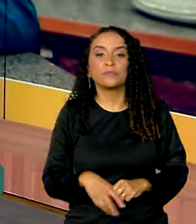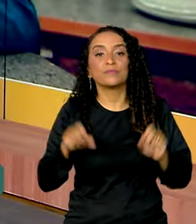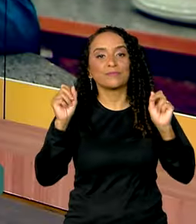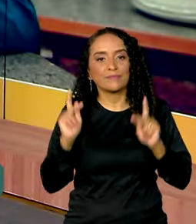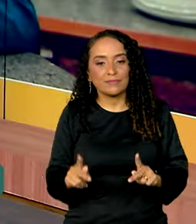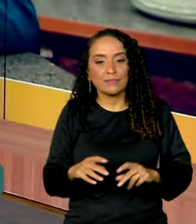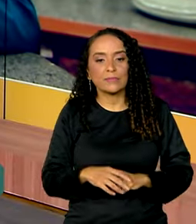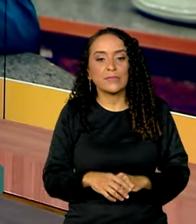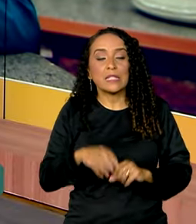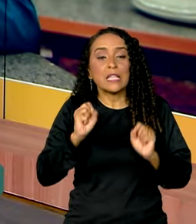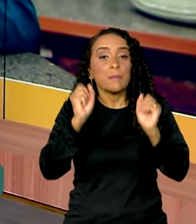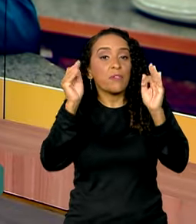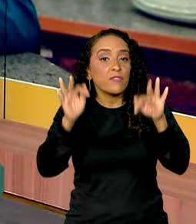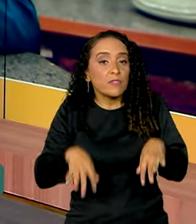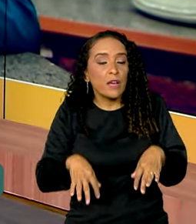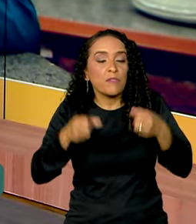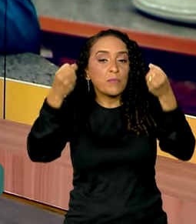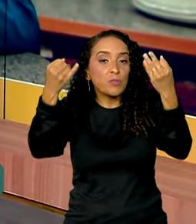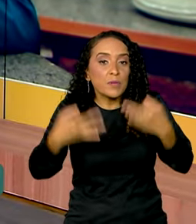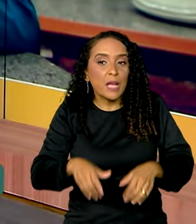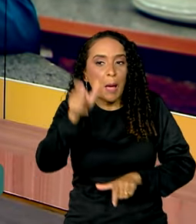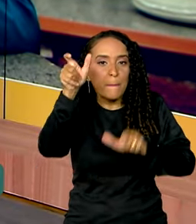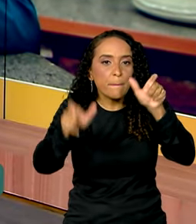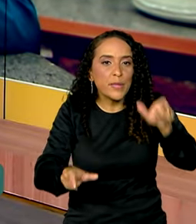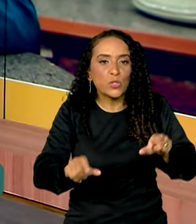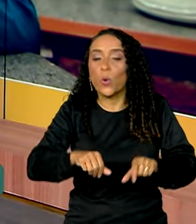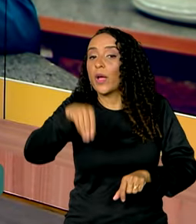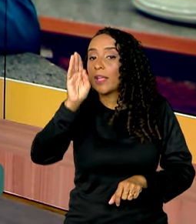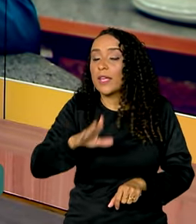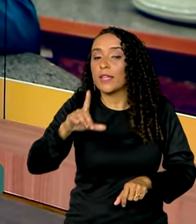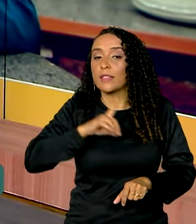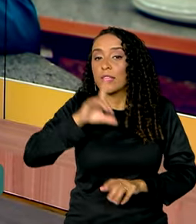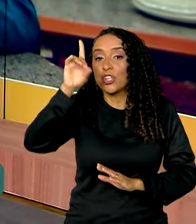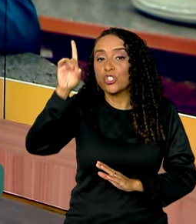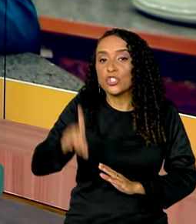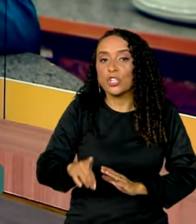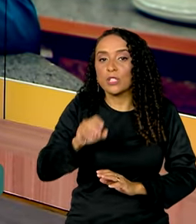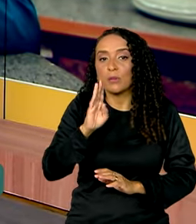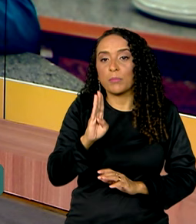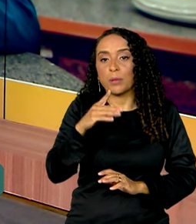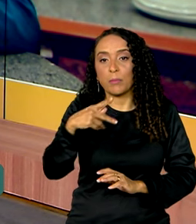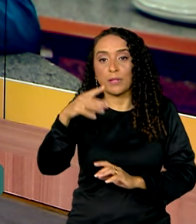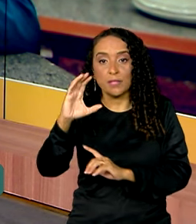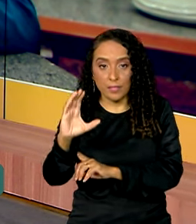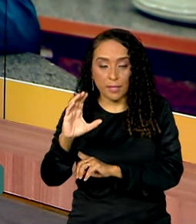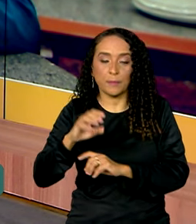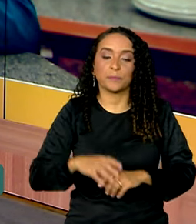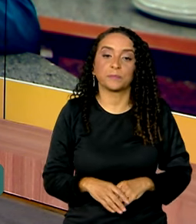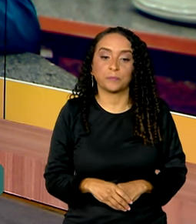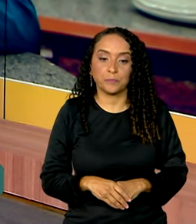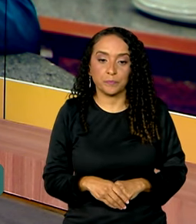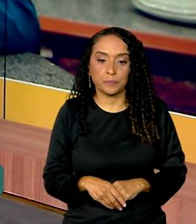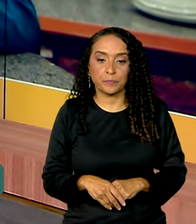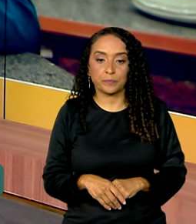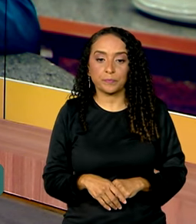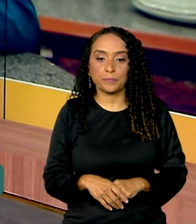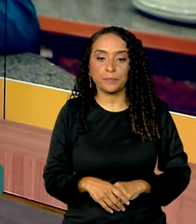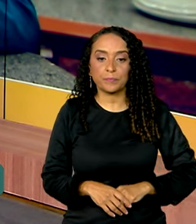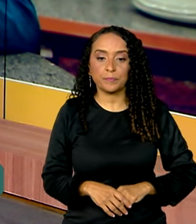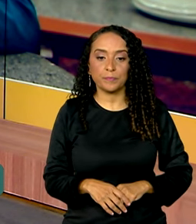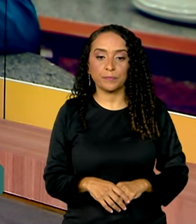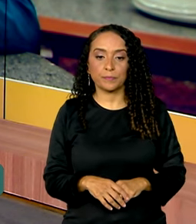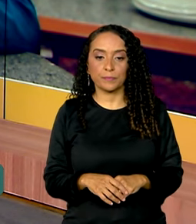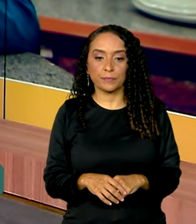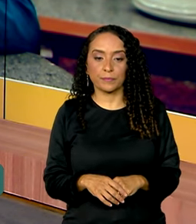Ok, para finalizar, vamos explicar para o cidadão quem tem o direito ao BPC, o Benefício de Prestação Continuada, diretor?